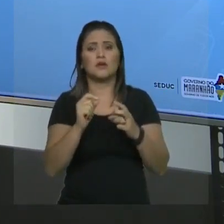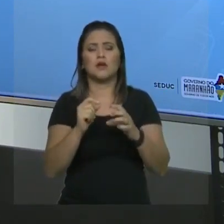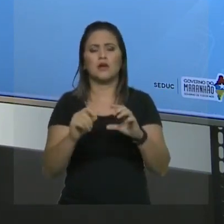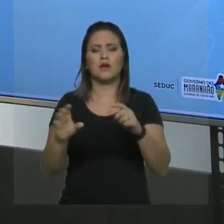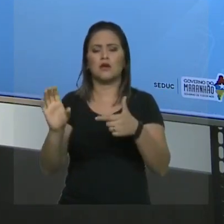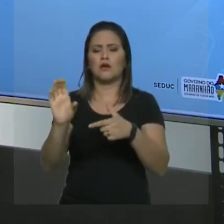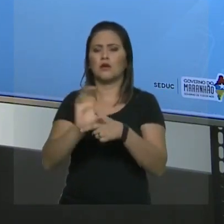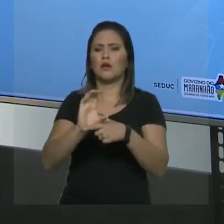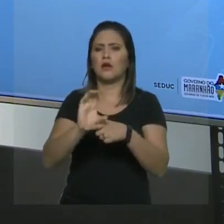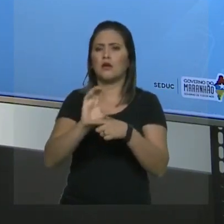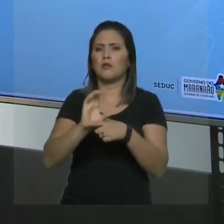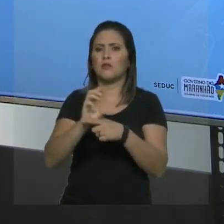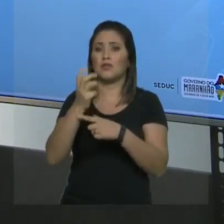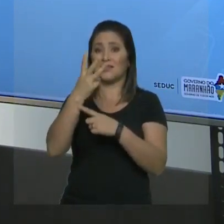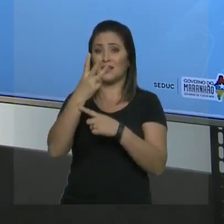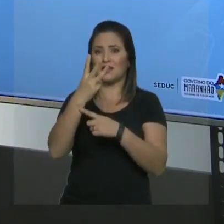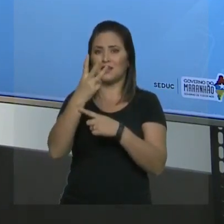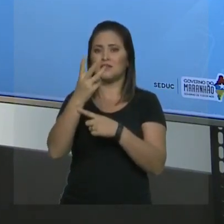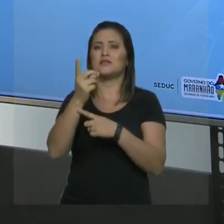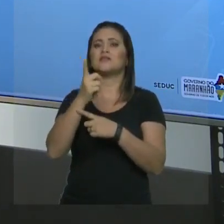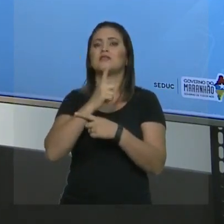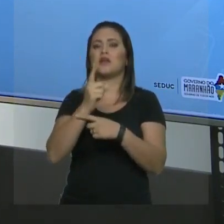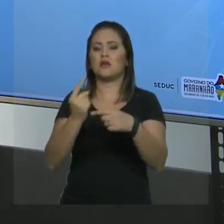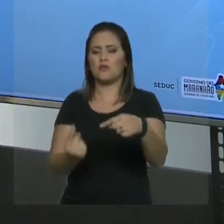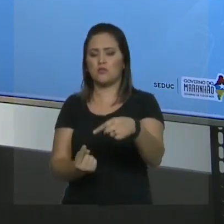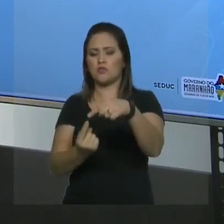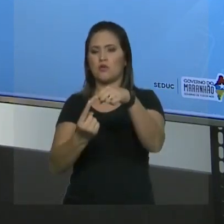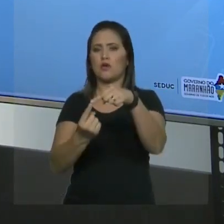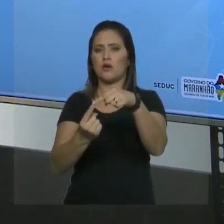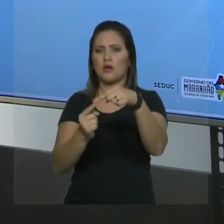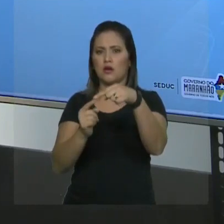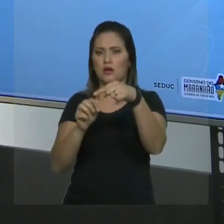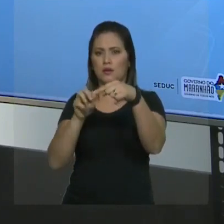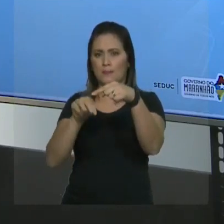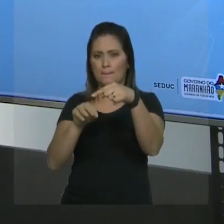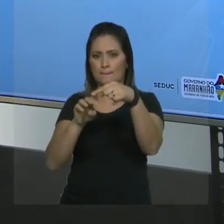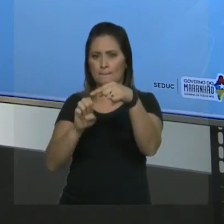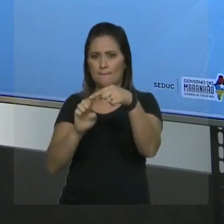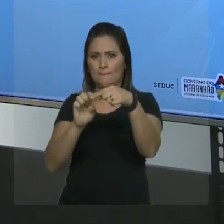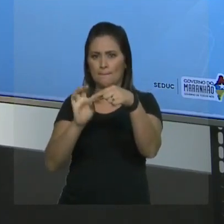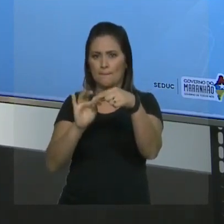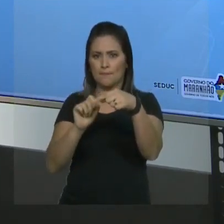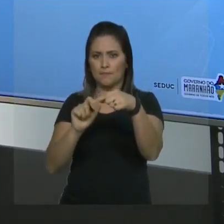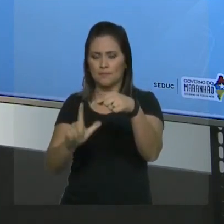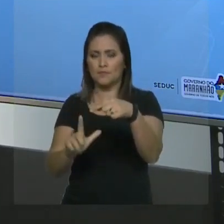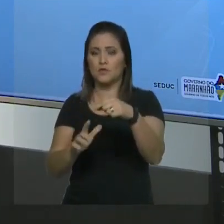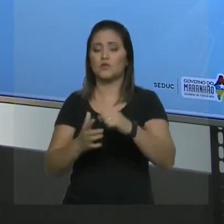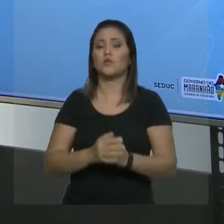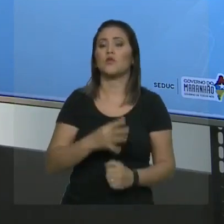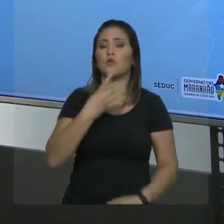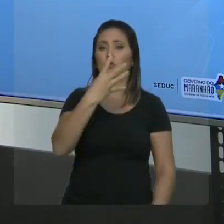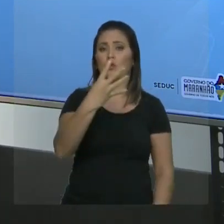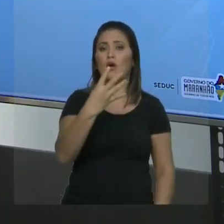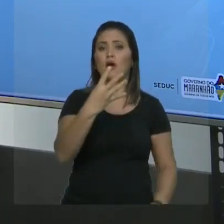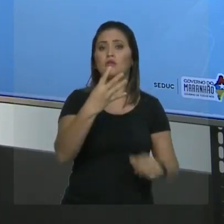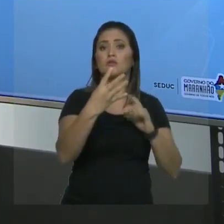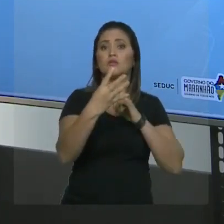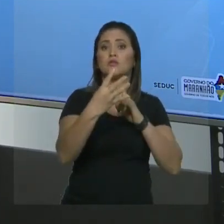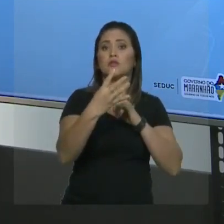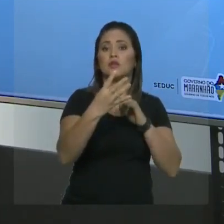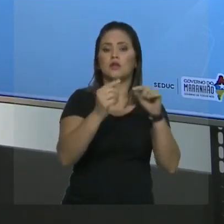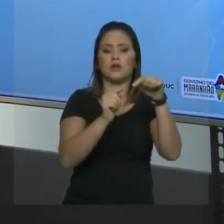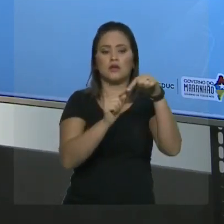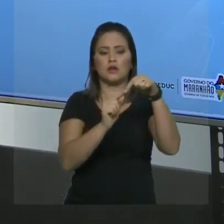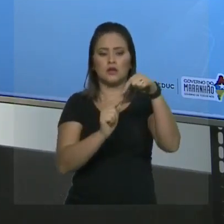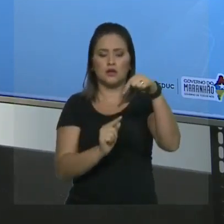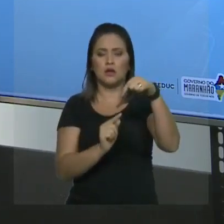e no carbono quatro há um radical etil. Mas tudo bem, professor. Achei a cadeia principal e numerei. E agora? Agora ficou fácil para